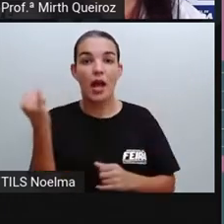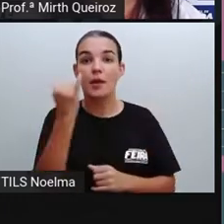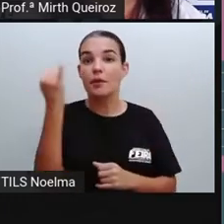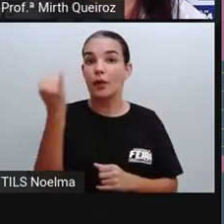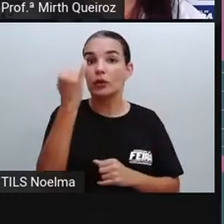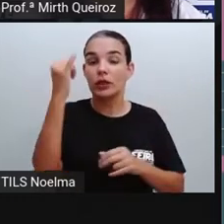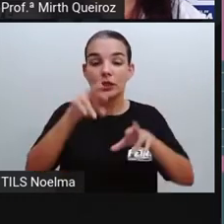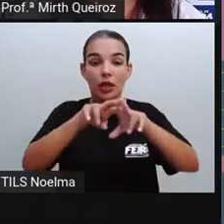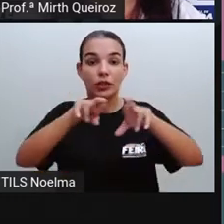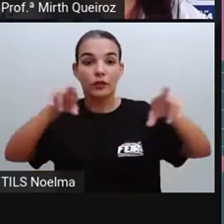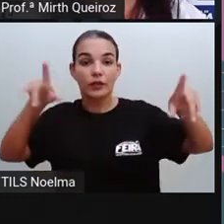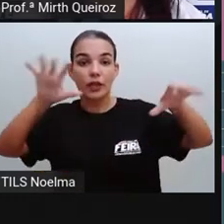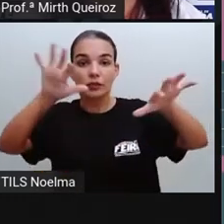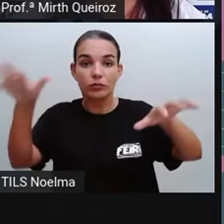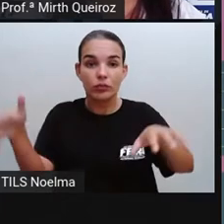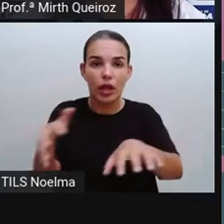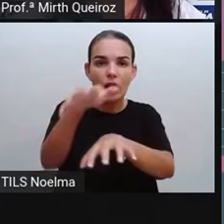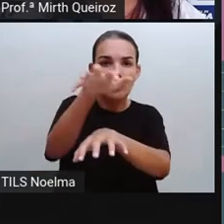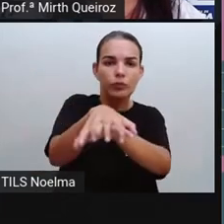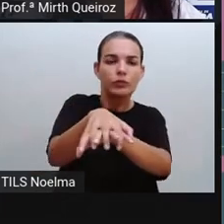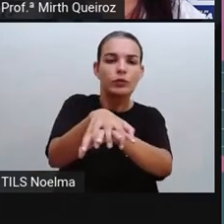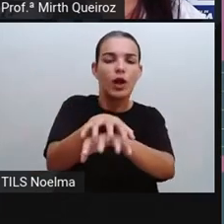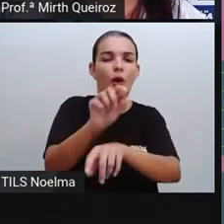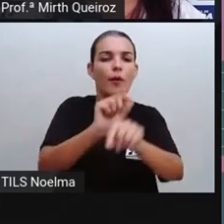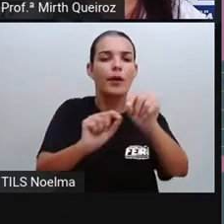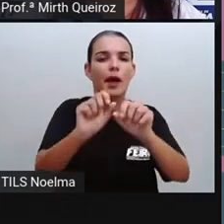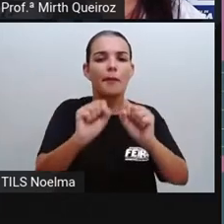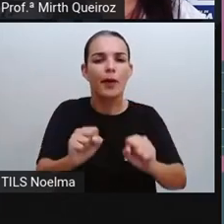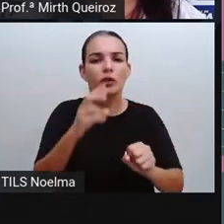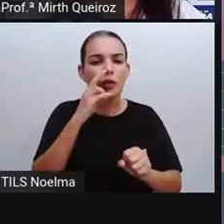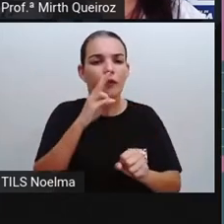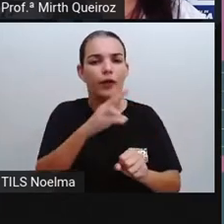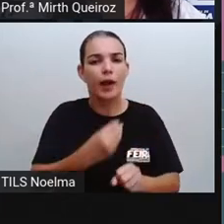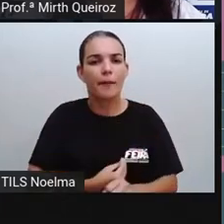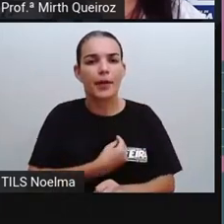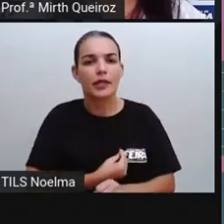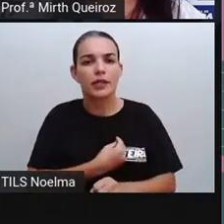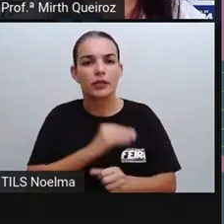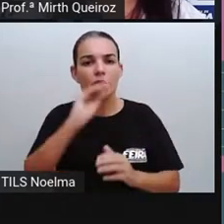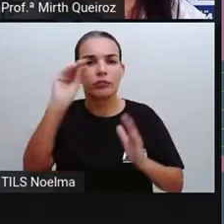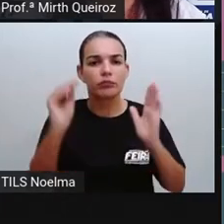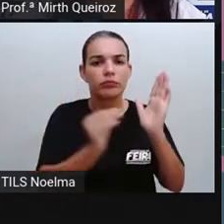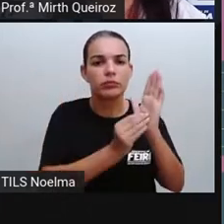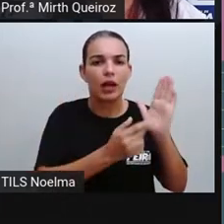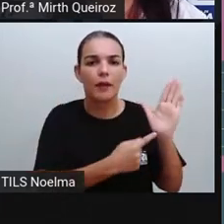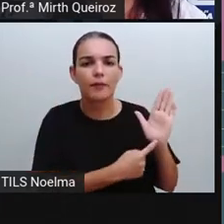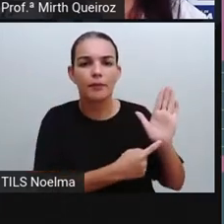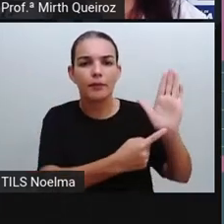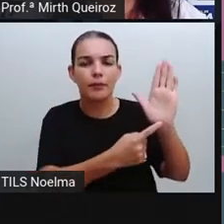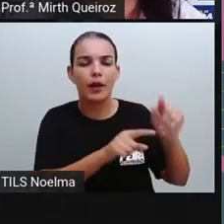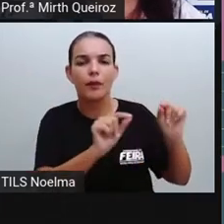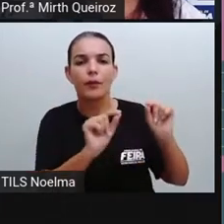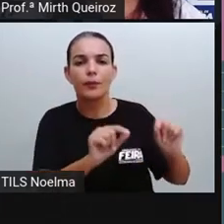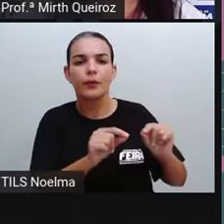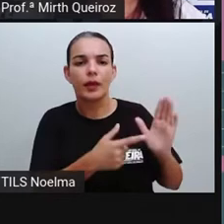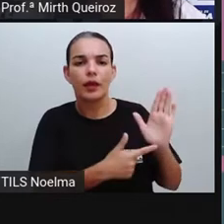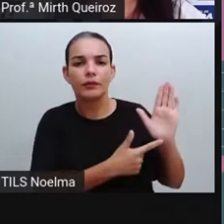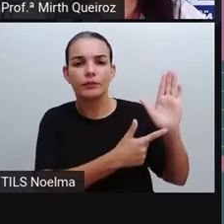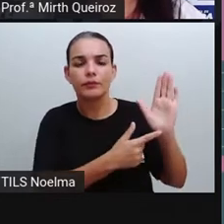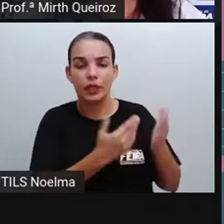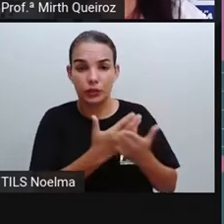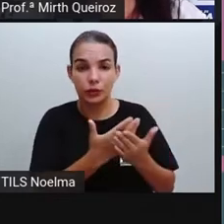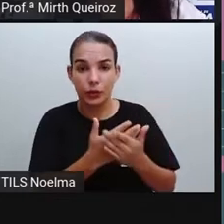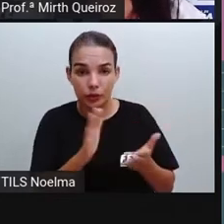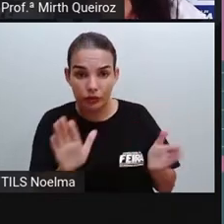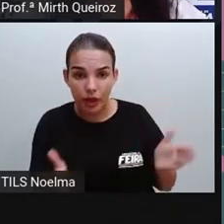diversidade e inclusão. Que elementos a gente pode ver aqui, presente nesse infográfico aqui, esses elementos que a gente estudou na primeira